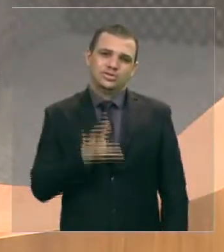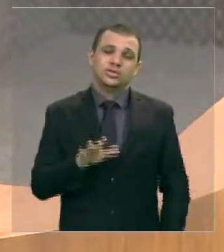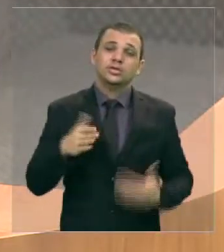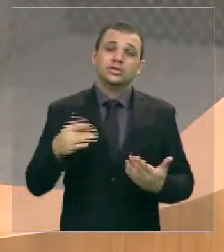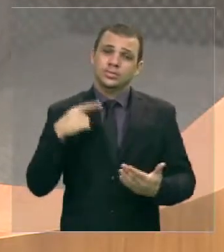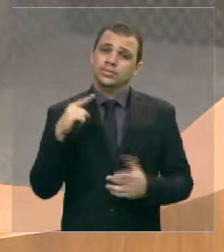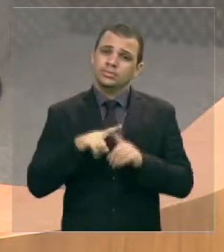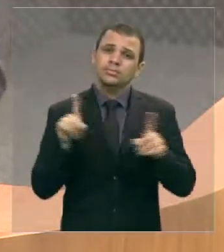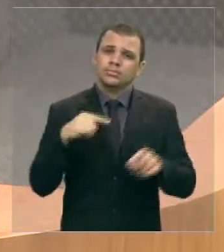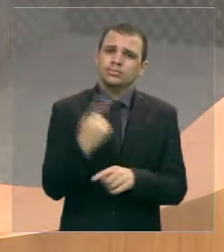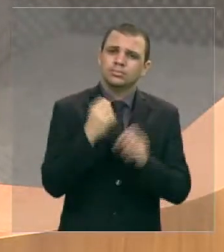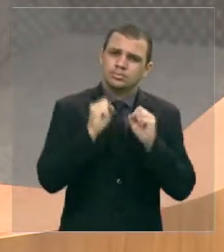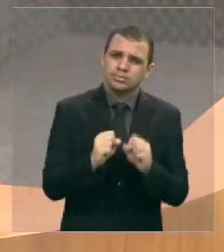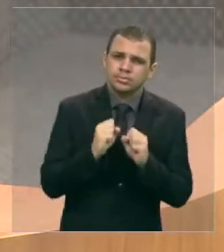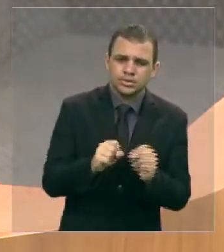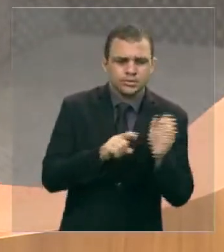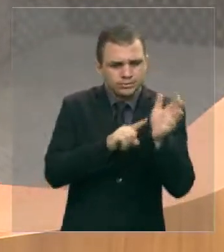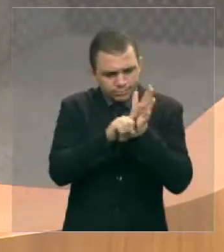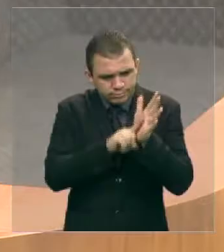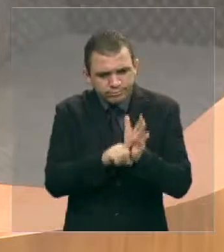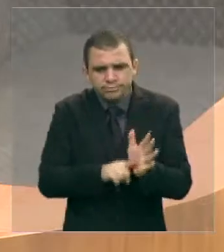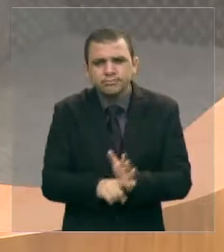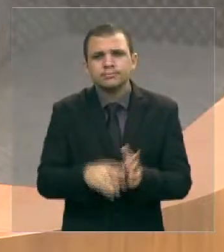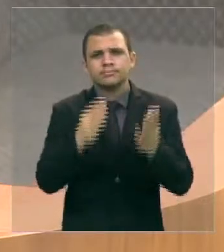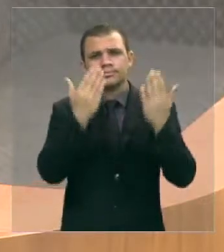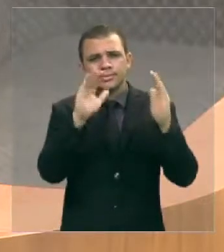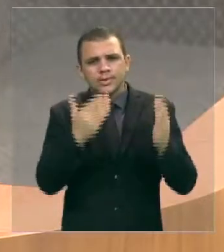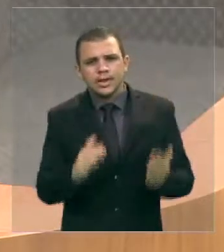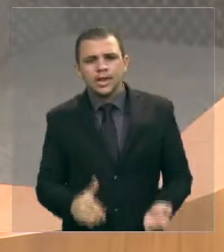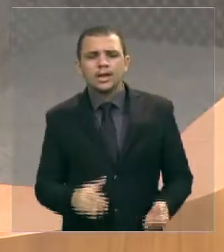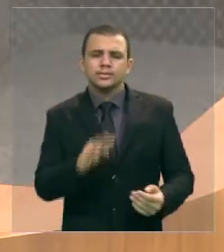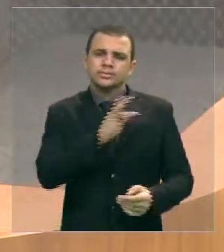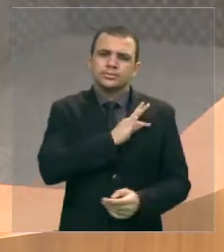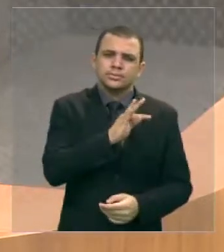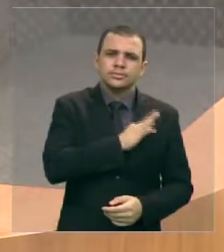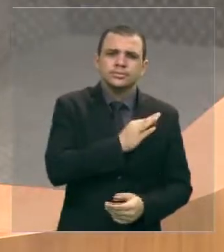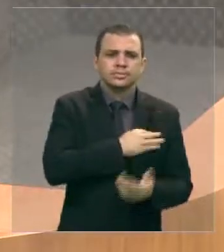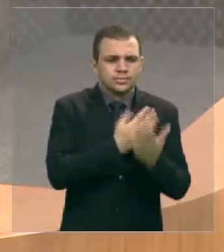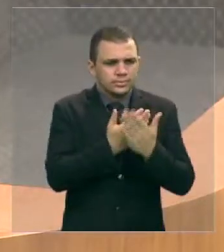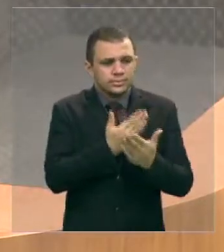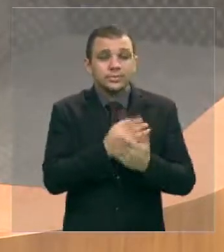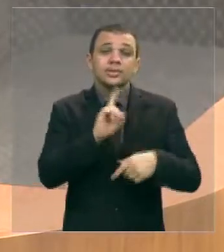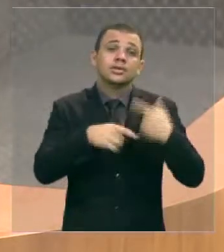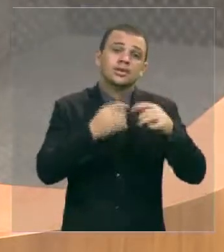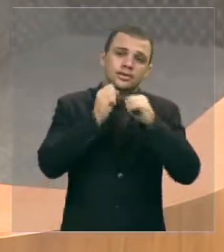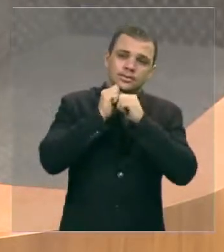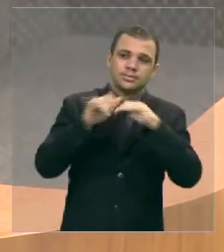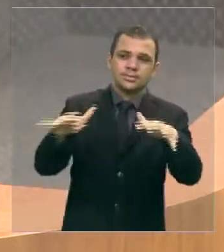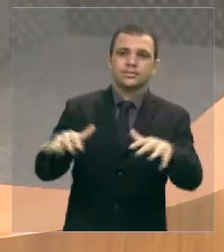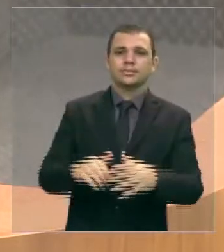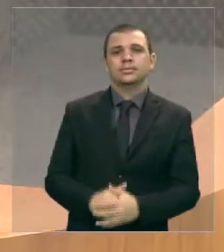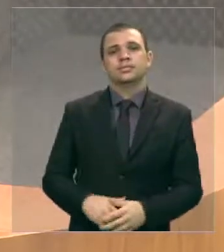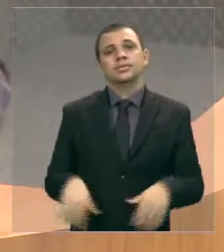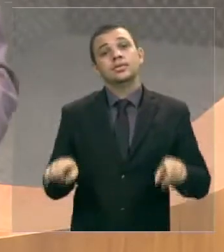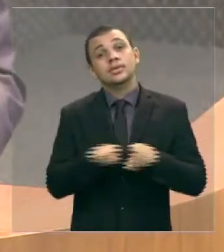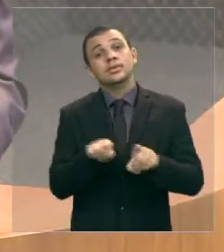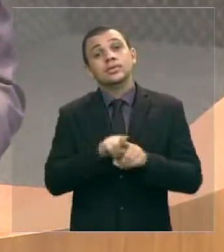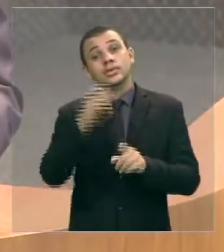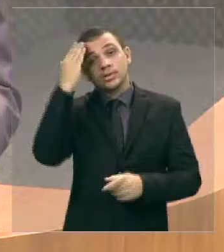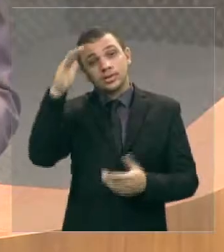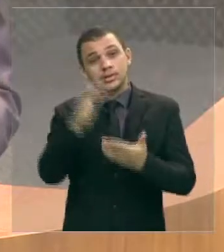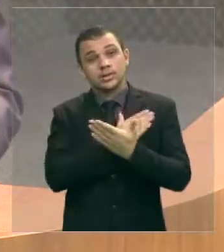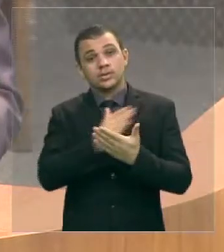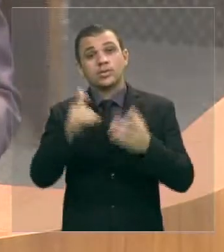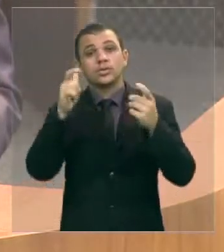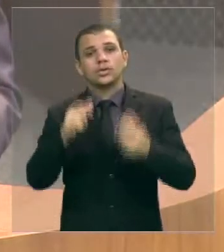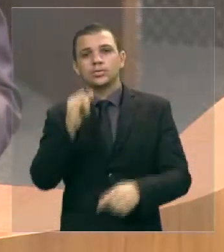catalogada e depois naturalmente divulgada também podemos reconhecer os lugares lugares por exemplo como